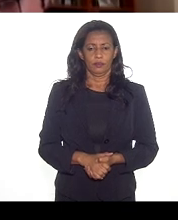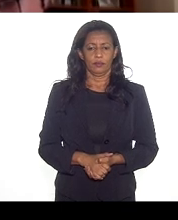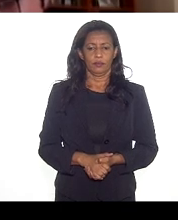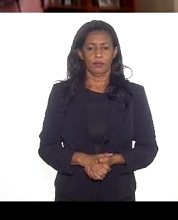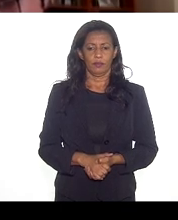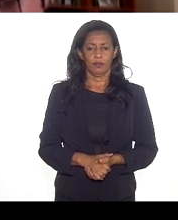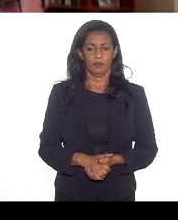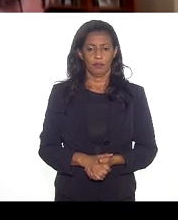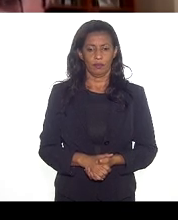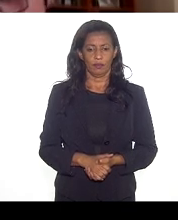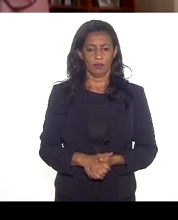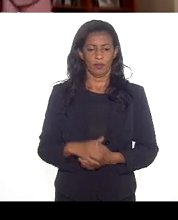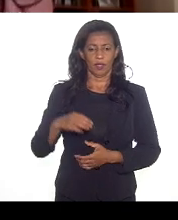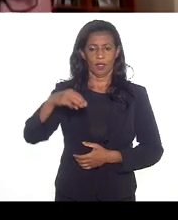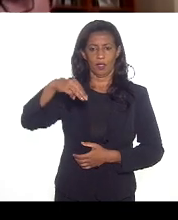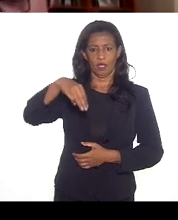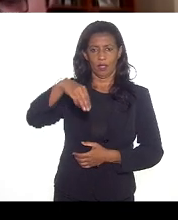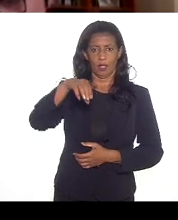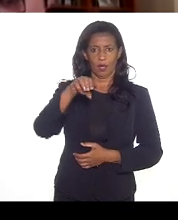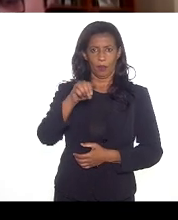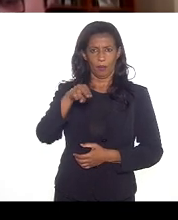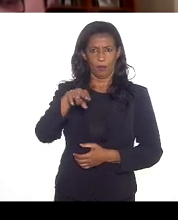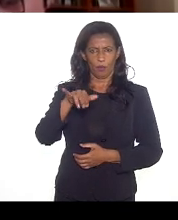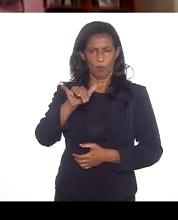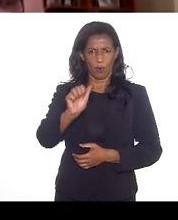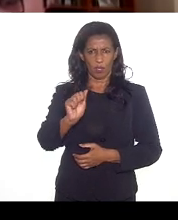Mônica, eu acho que tem o Miguel Felipe aqui na frente,